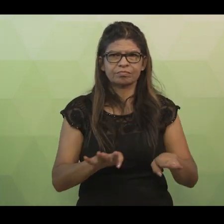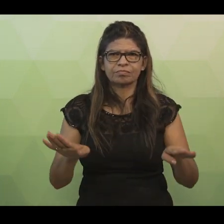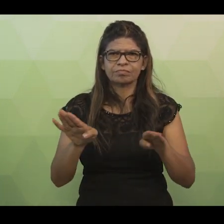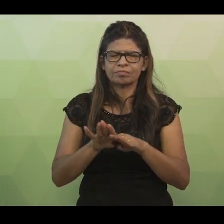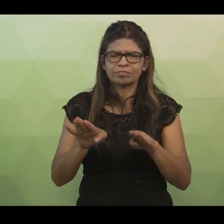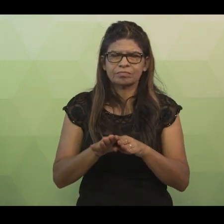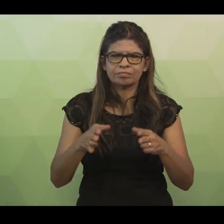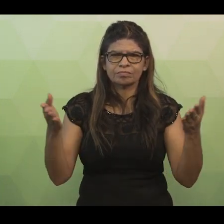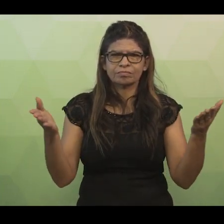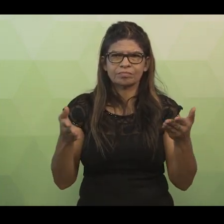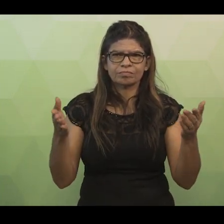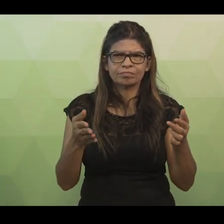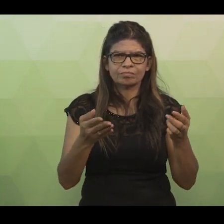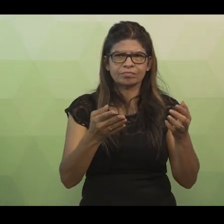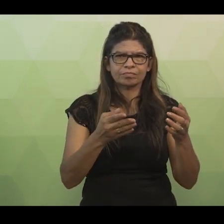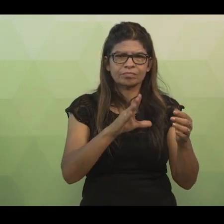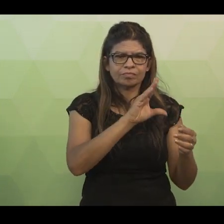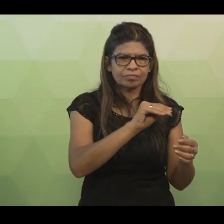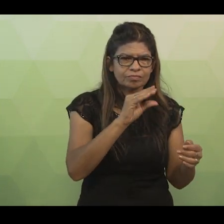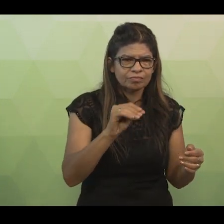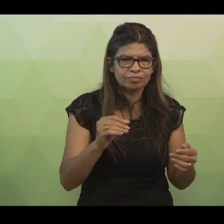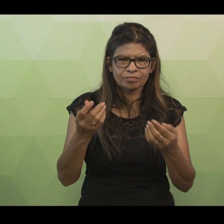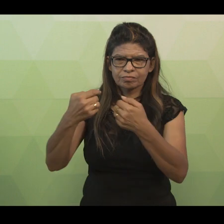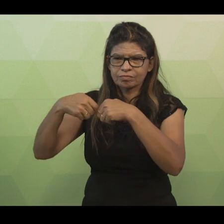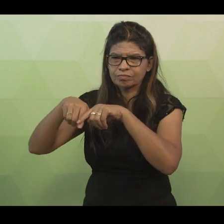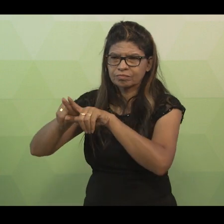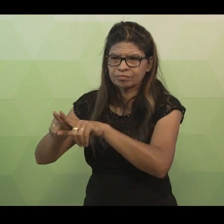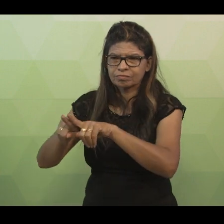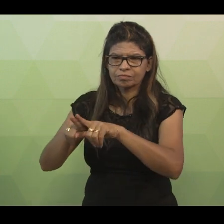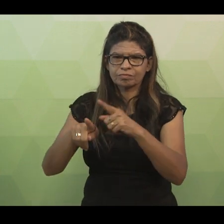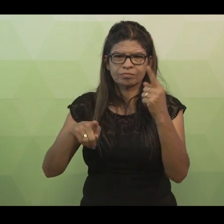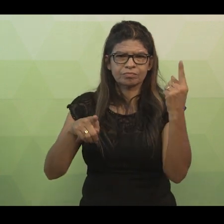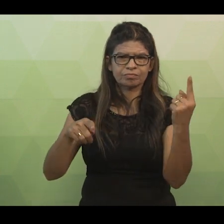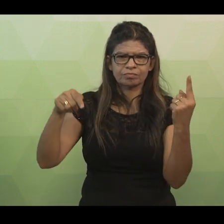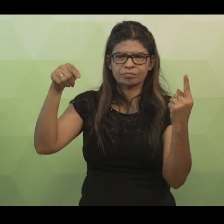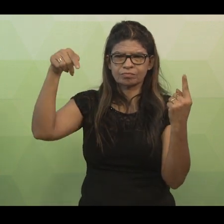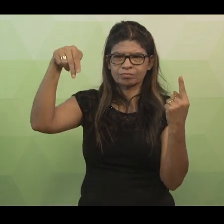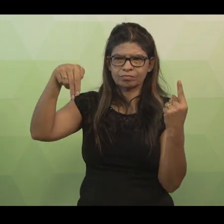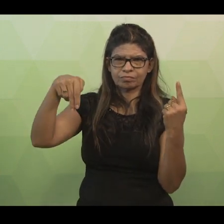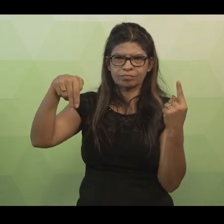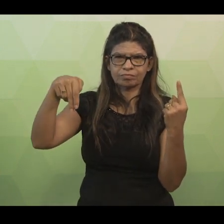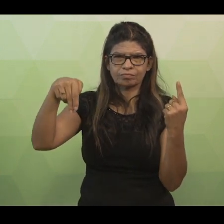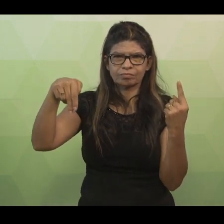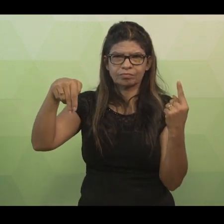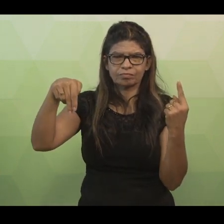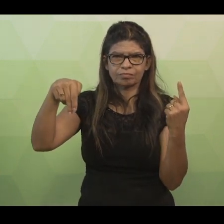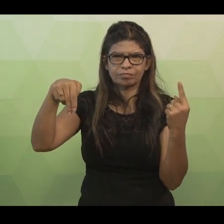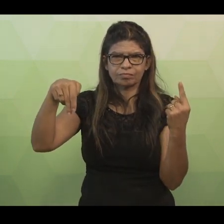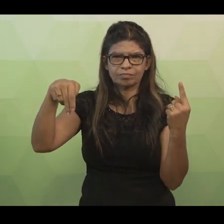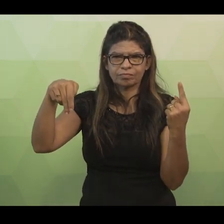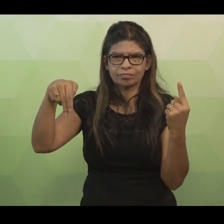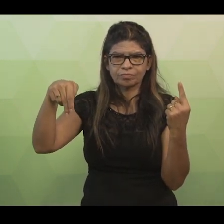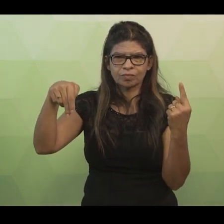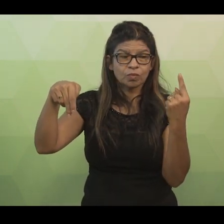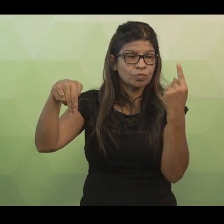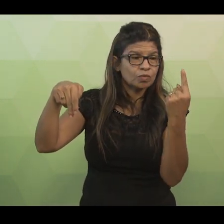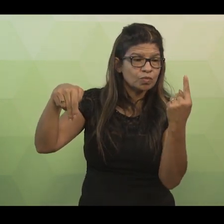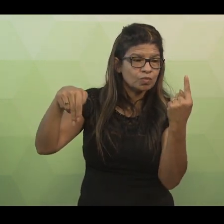e a classe empréstimo, que é do tipo 1 para N. Pois para cada empréstimo é realizado por um